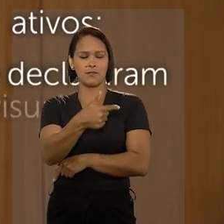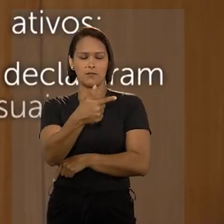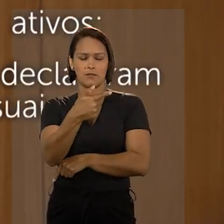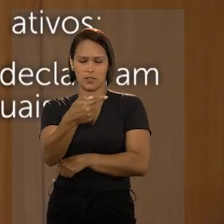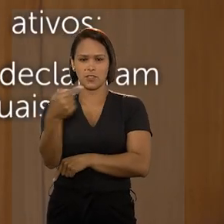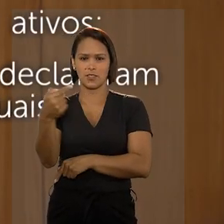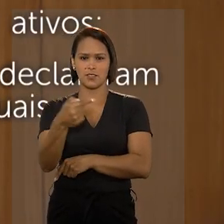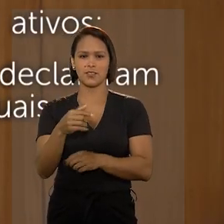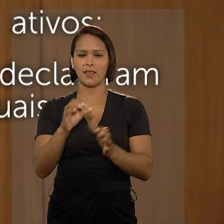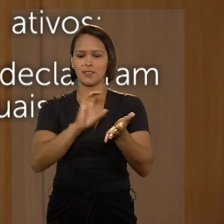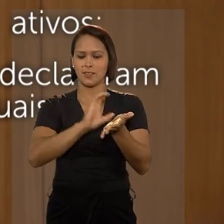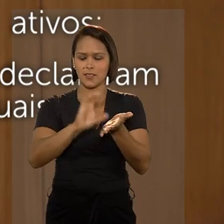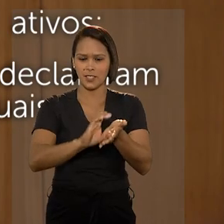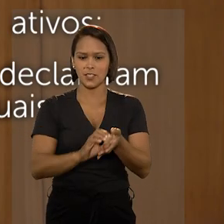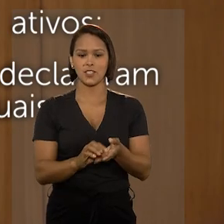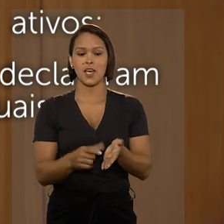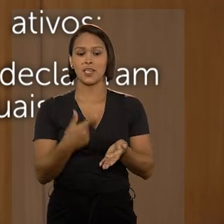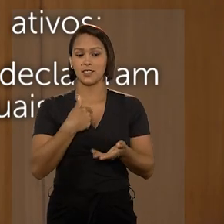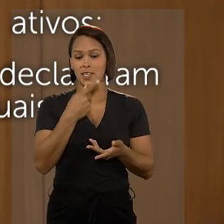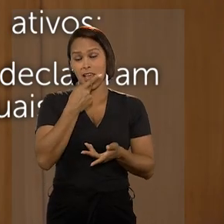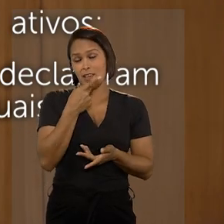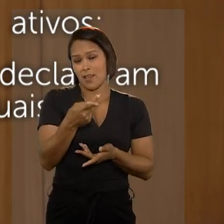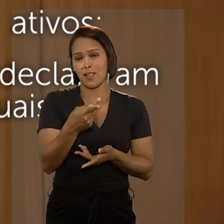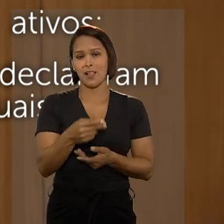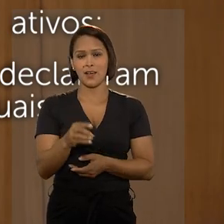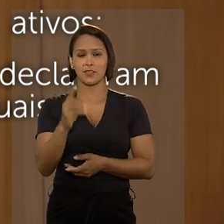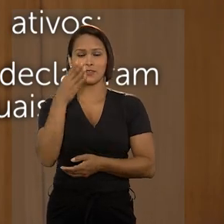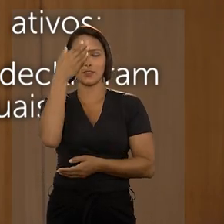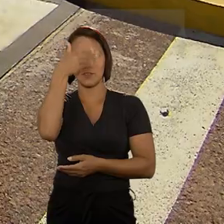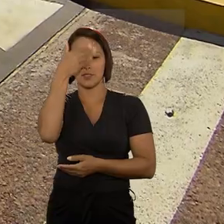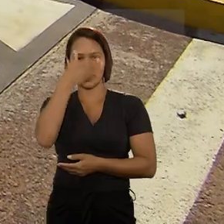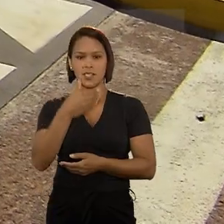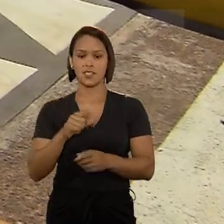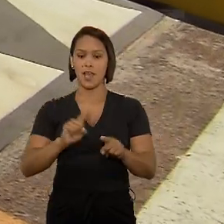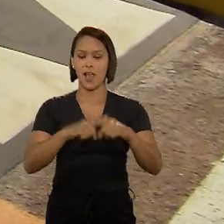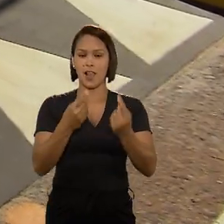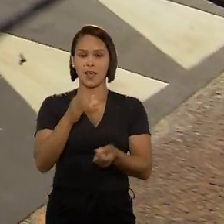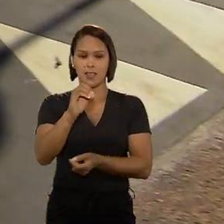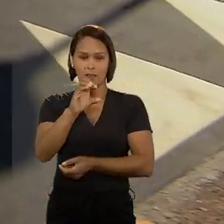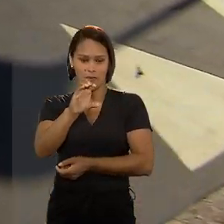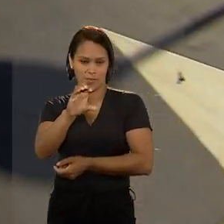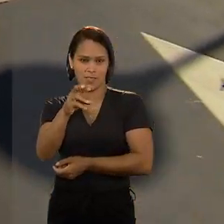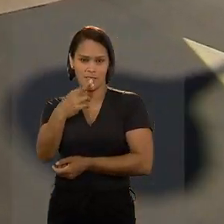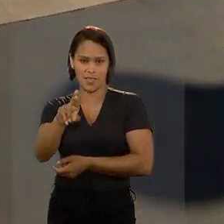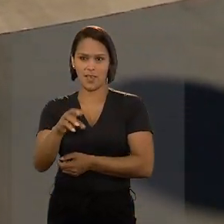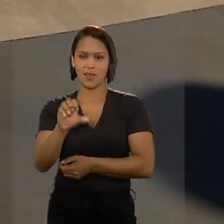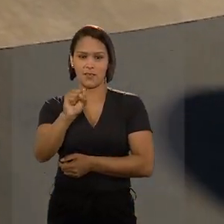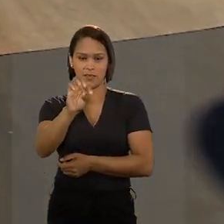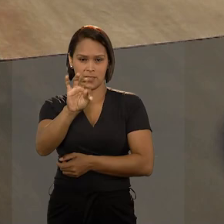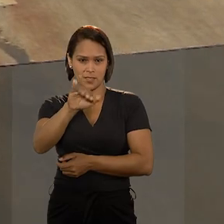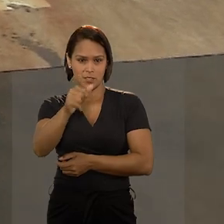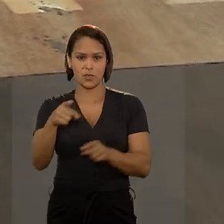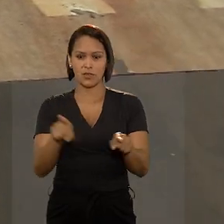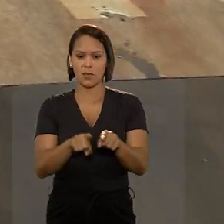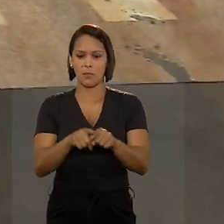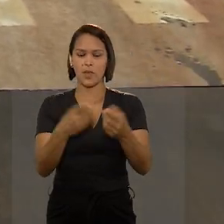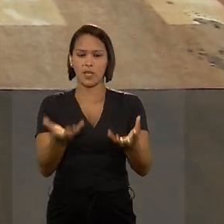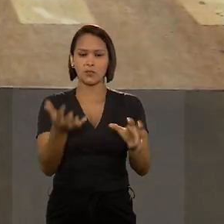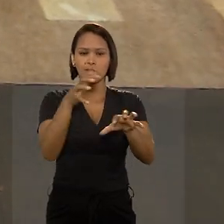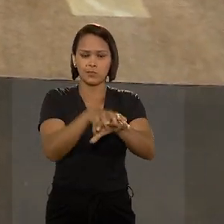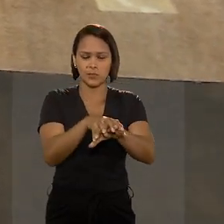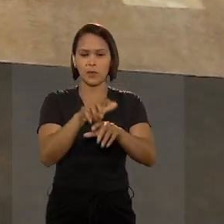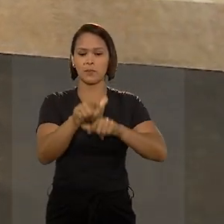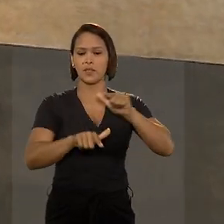27 estagiários se declararam deficientes visuais. Além da OCR, o STJ também oferece